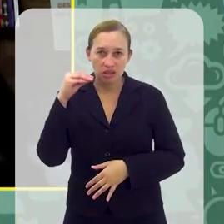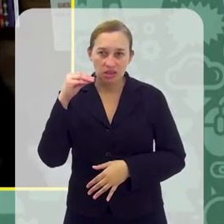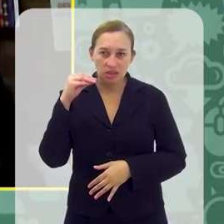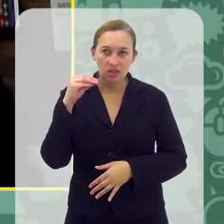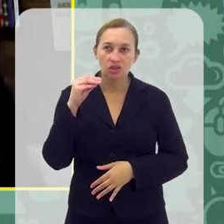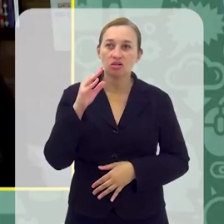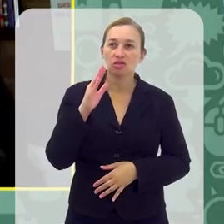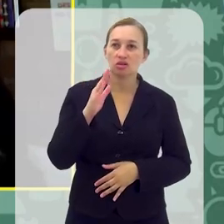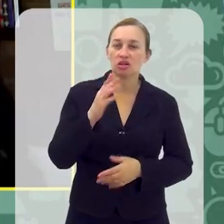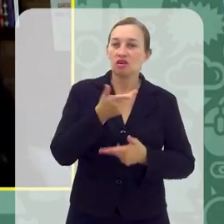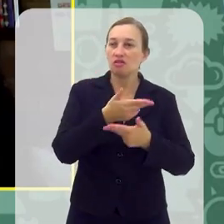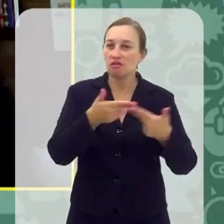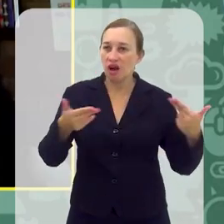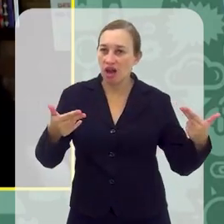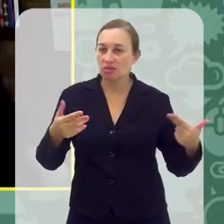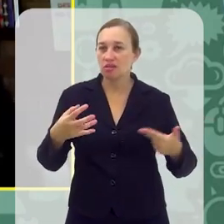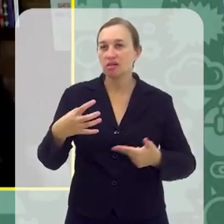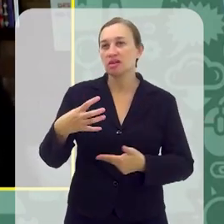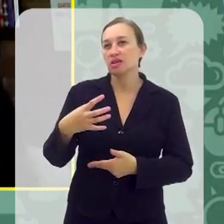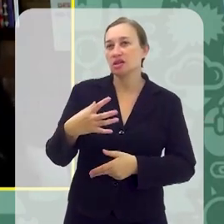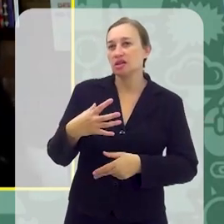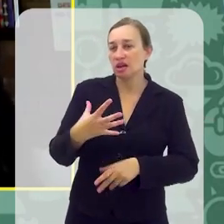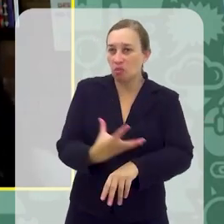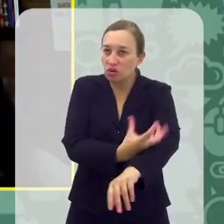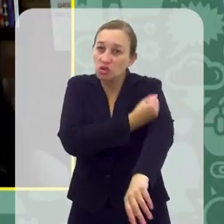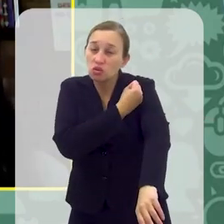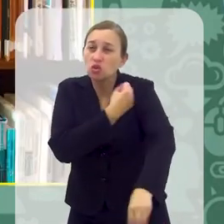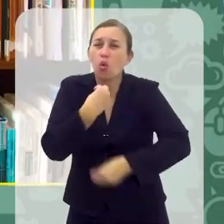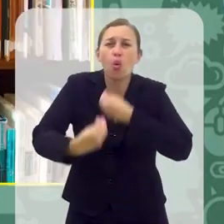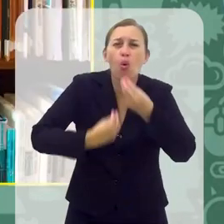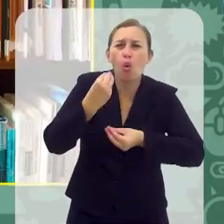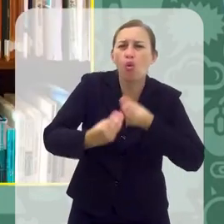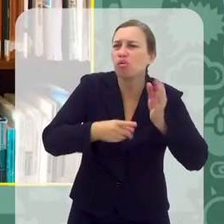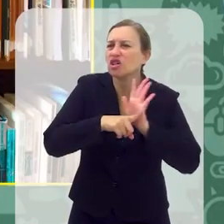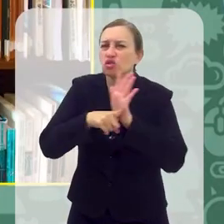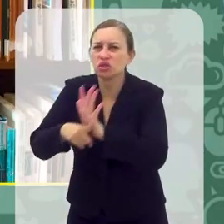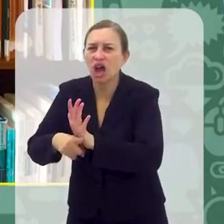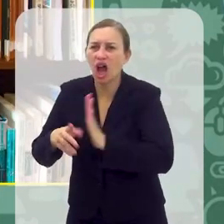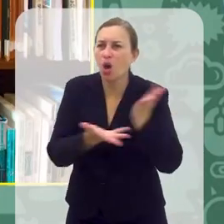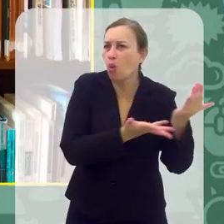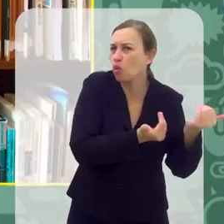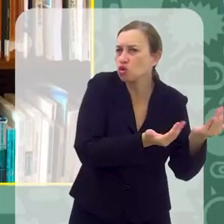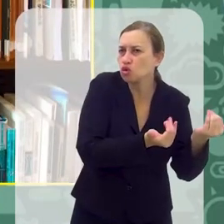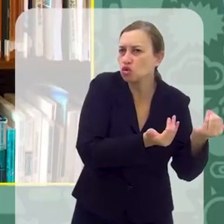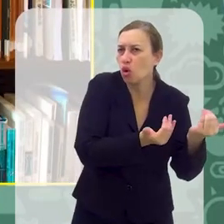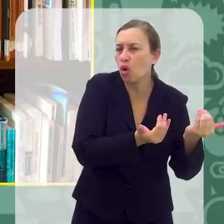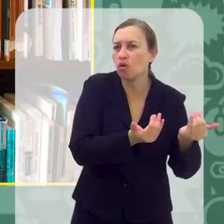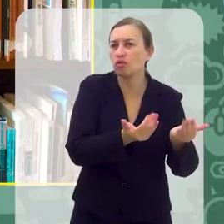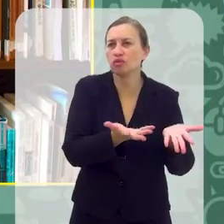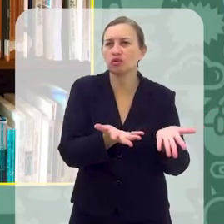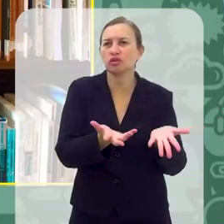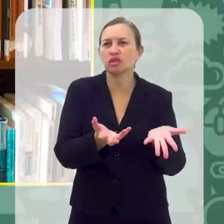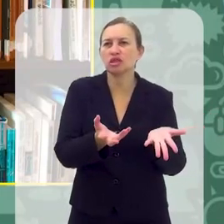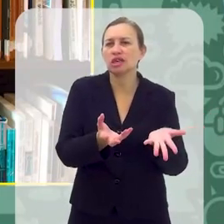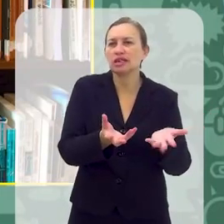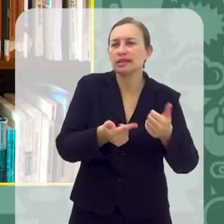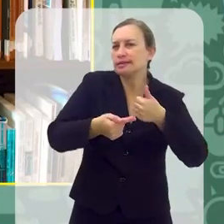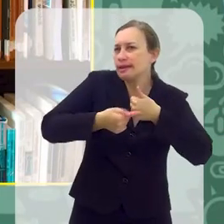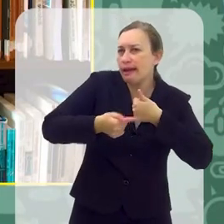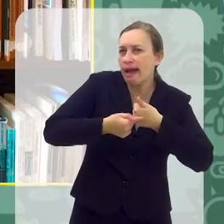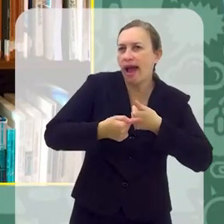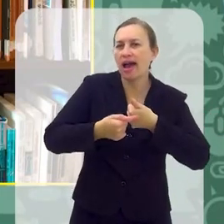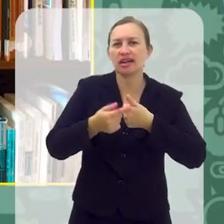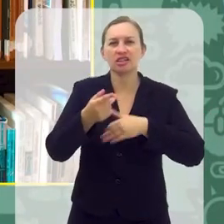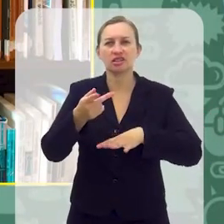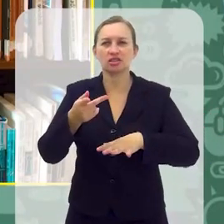só, já gera um tubilhão de sentimentos, né? Como ajudar os jovens nessa cultura de likes o tempo todo,